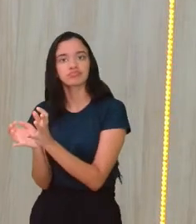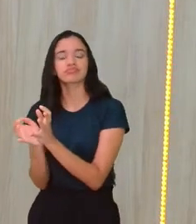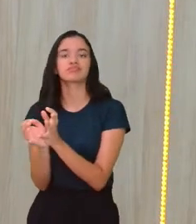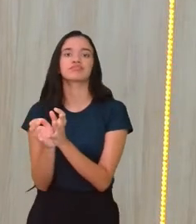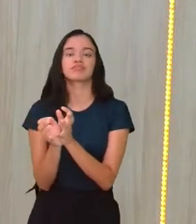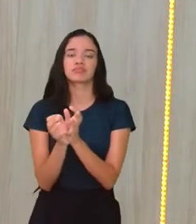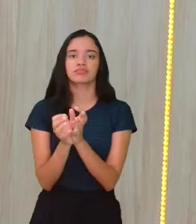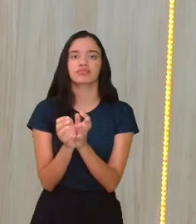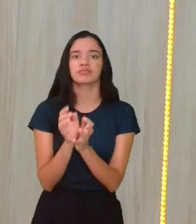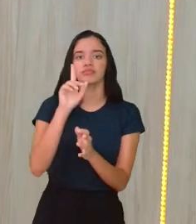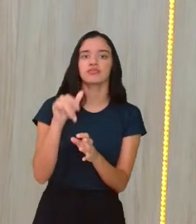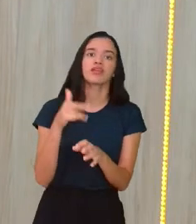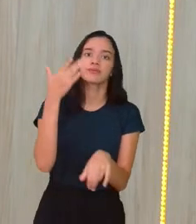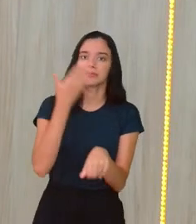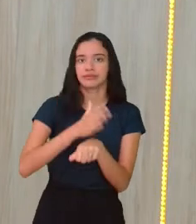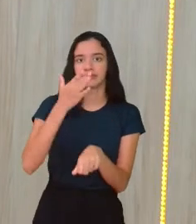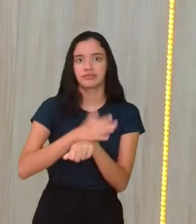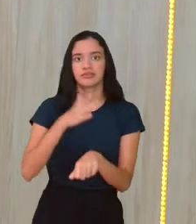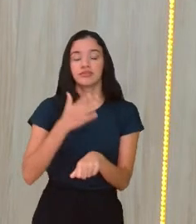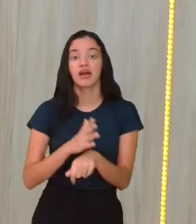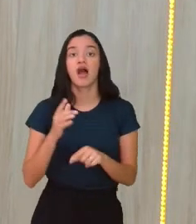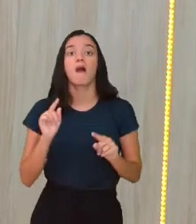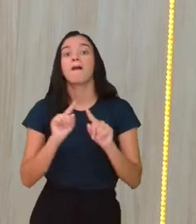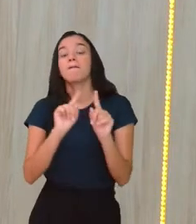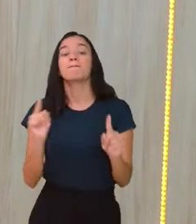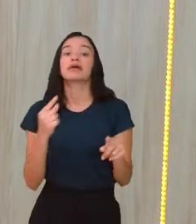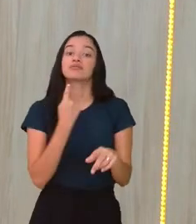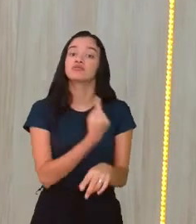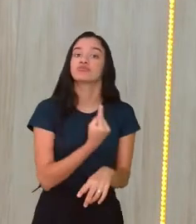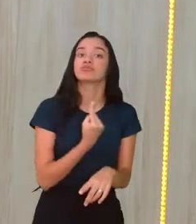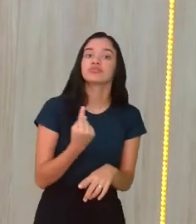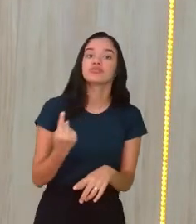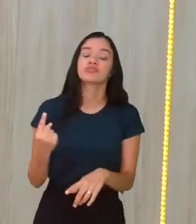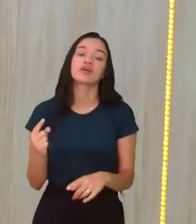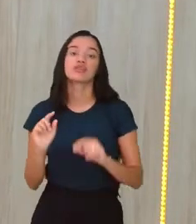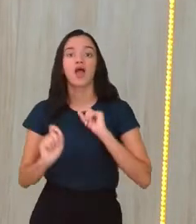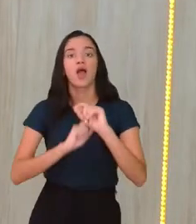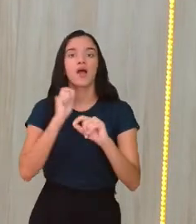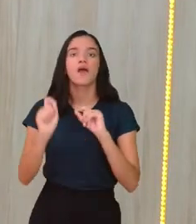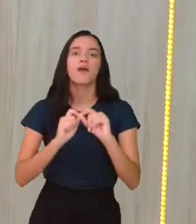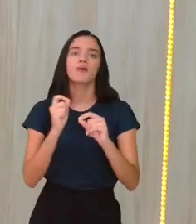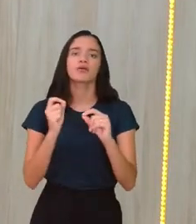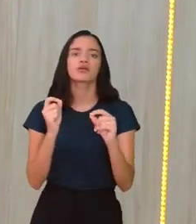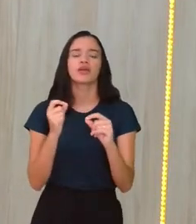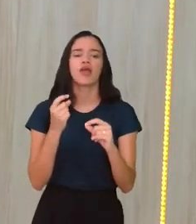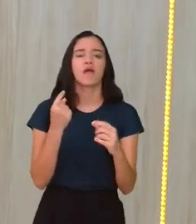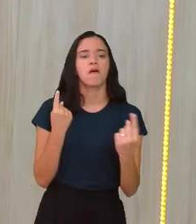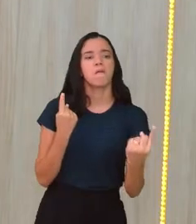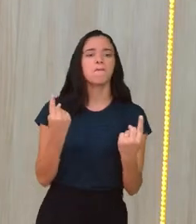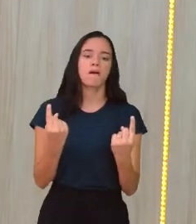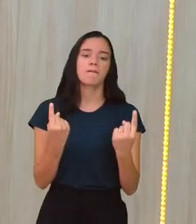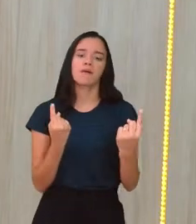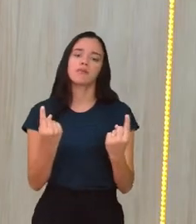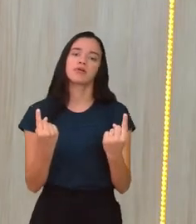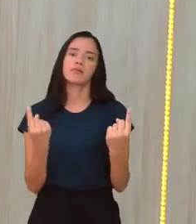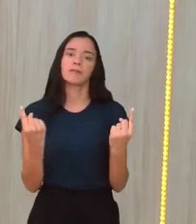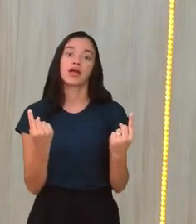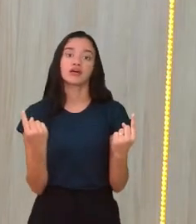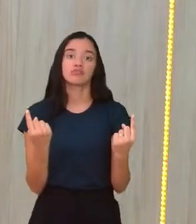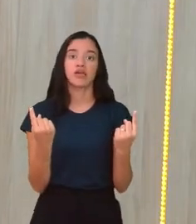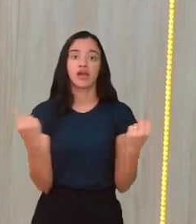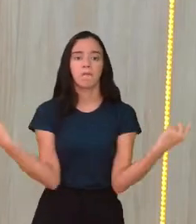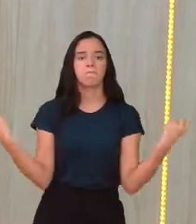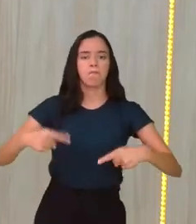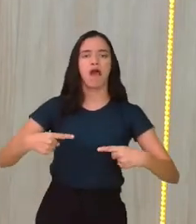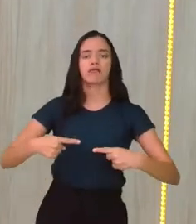aí de ser praticado. Mas aí, no individual, é o famoso mano a mano. Eu e você aqui, contra, né?